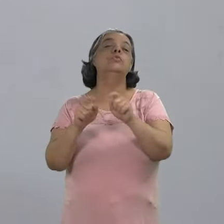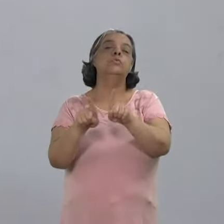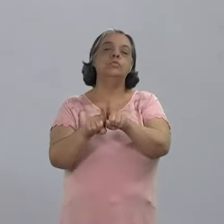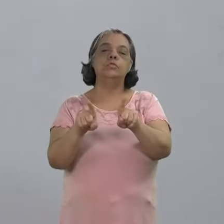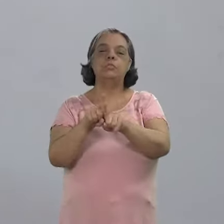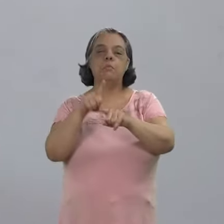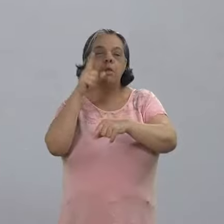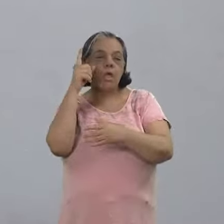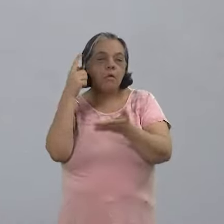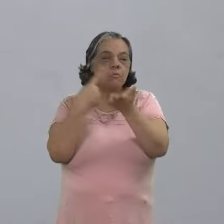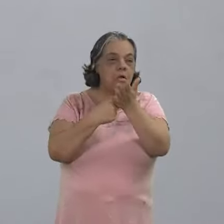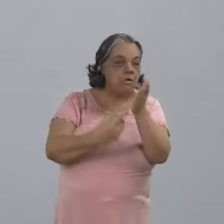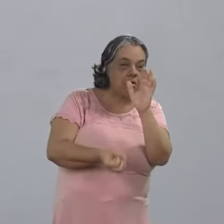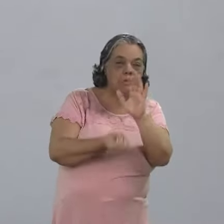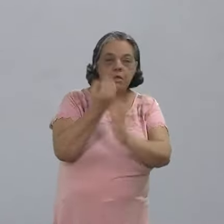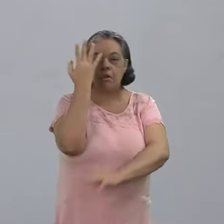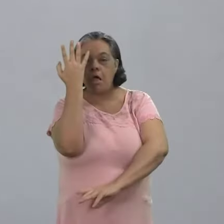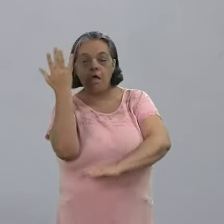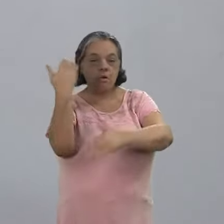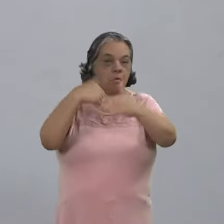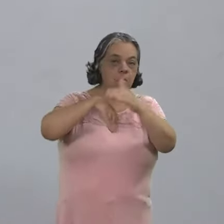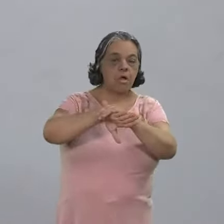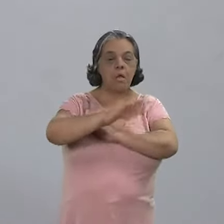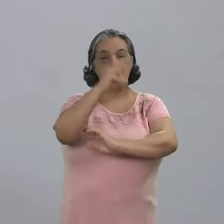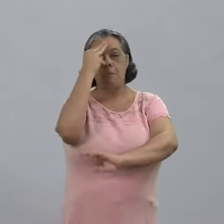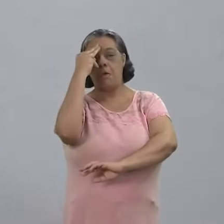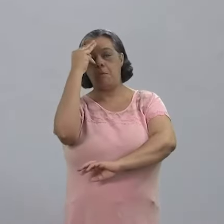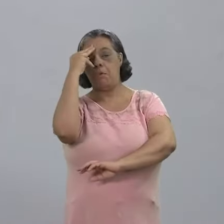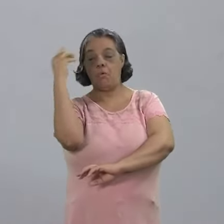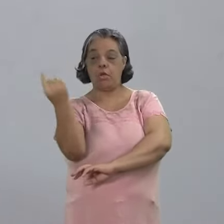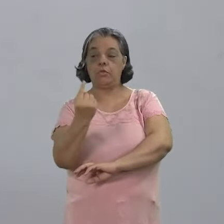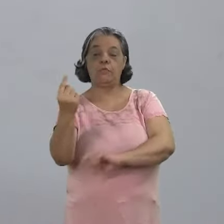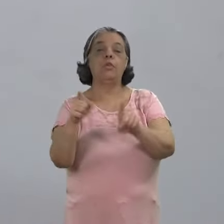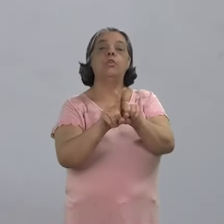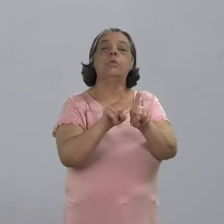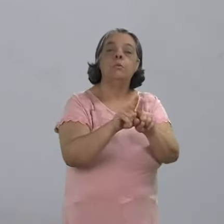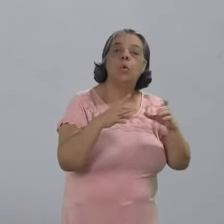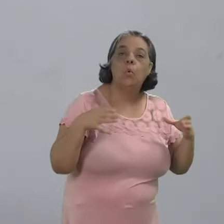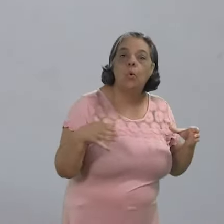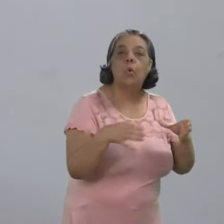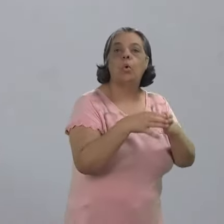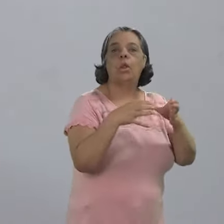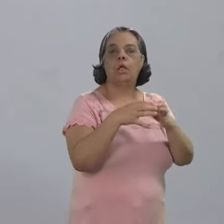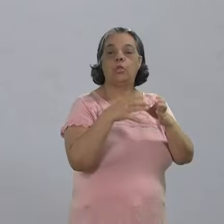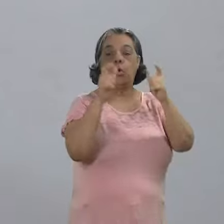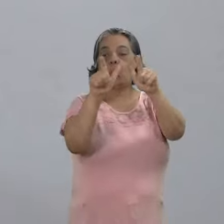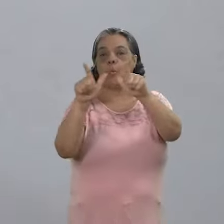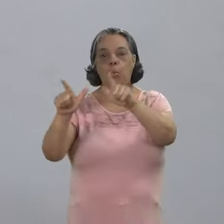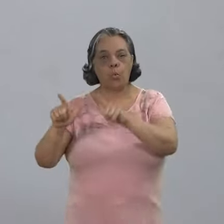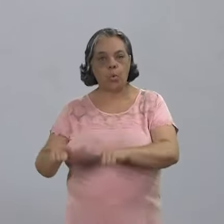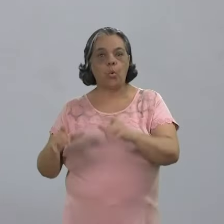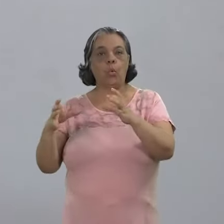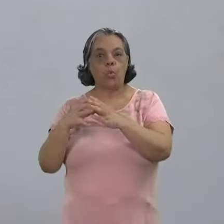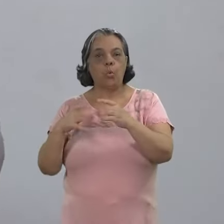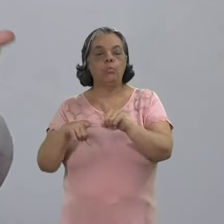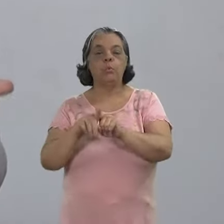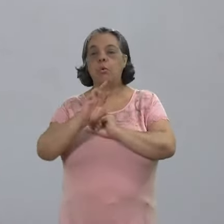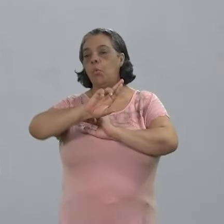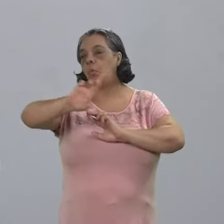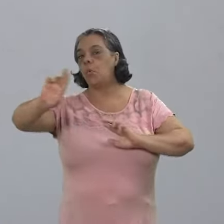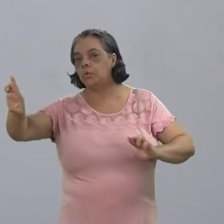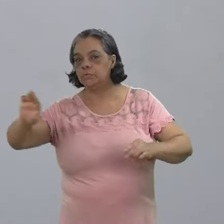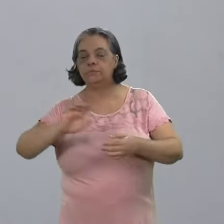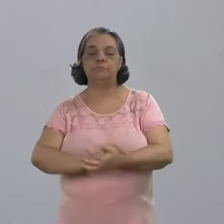com elas a capacidade de registrar, criar e armazenar memórias individuais e coletivas de uma época, lugar, grupo e